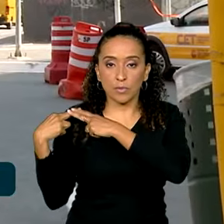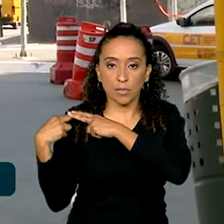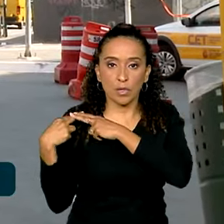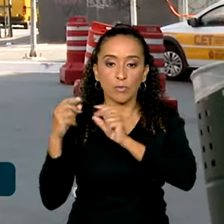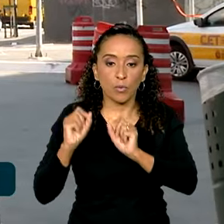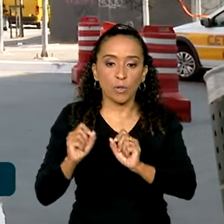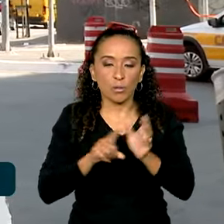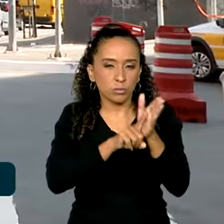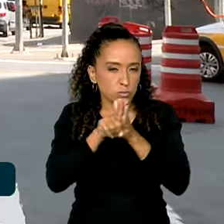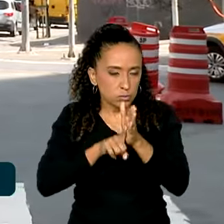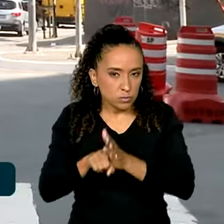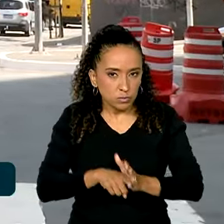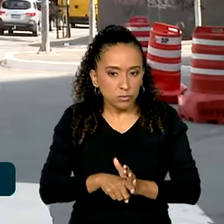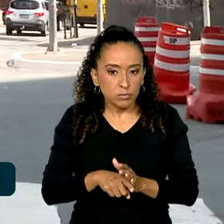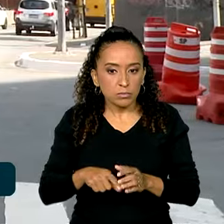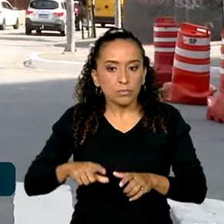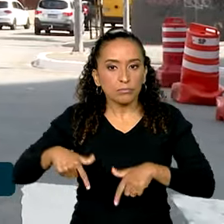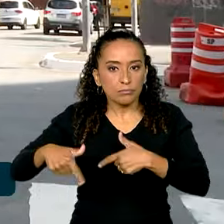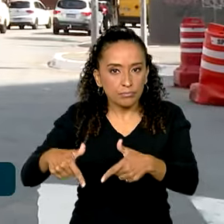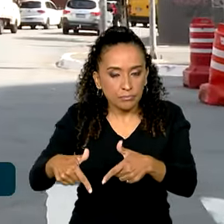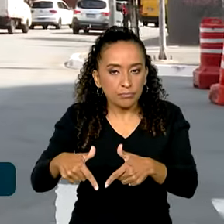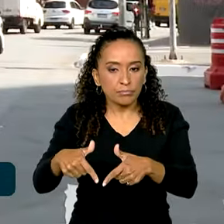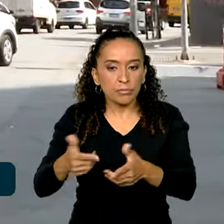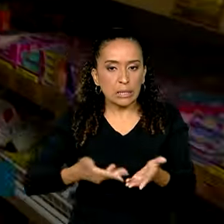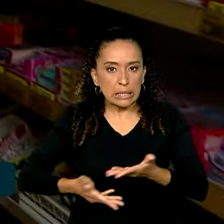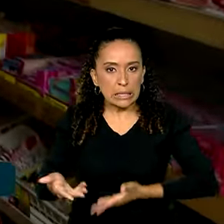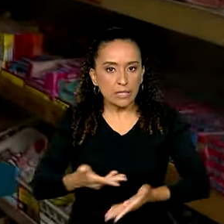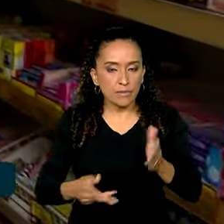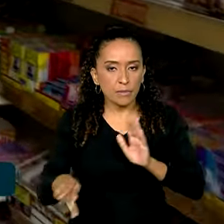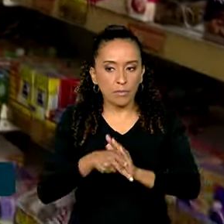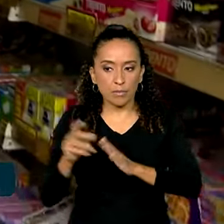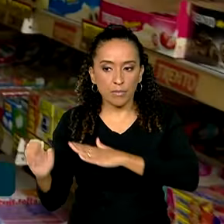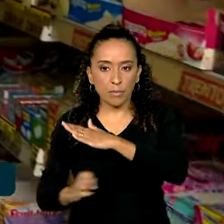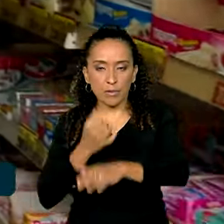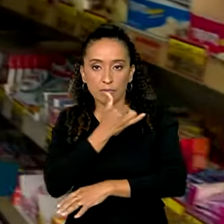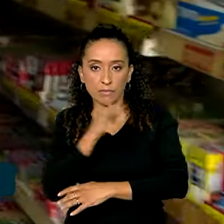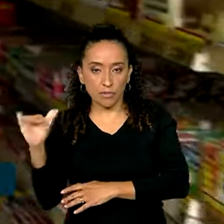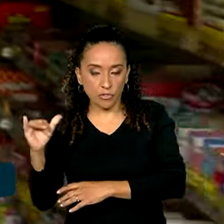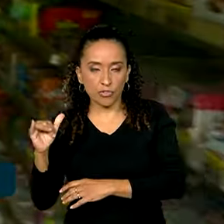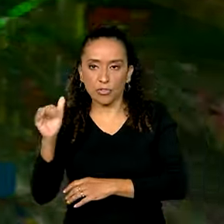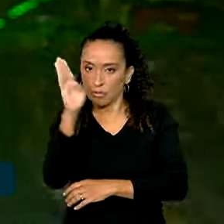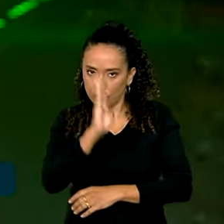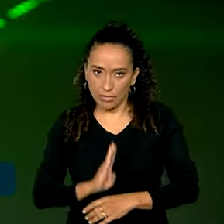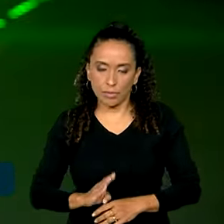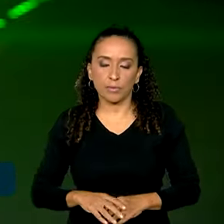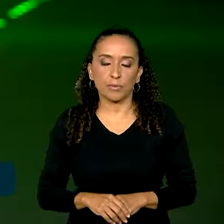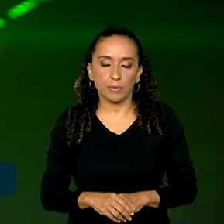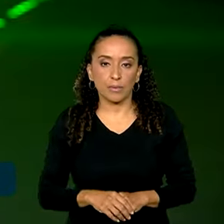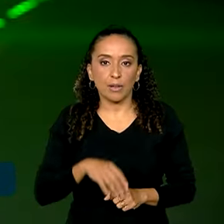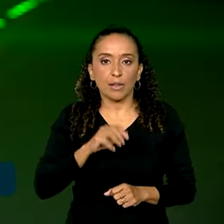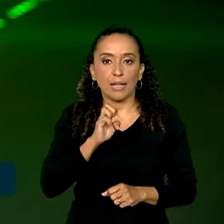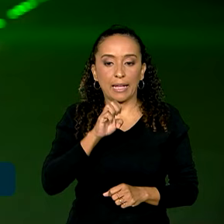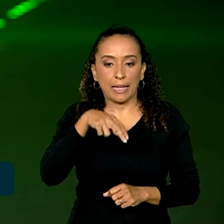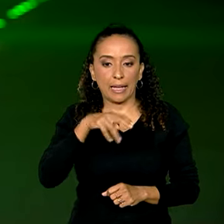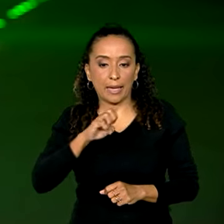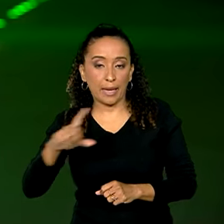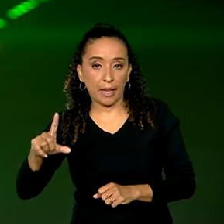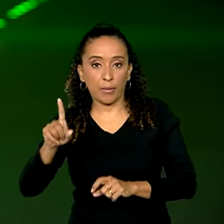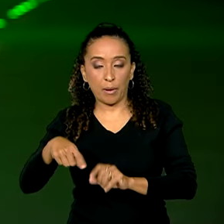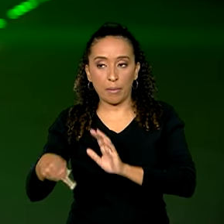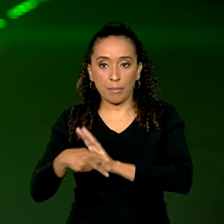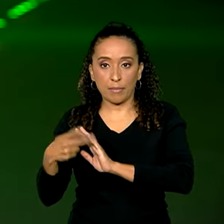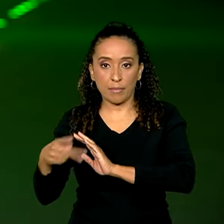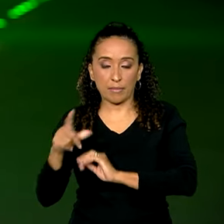pela fiscalização dos serviços prestados pelas empresas de energia elétrica em todo o país. A ANEEL, a concessionária,